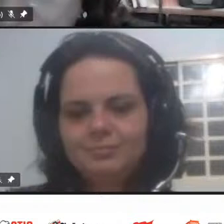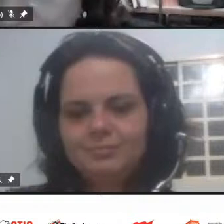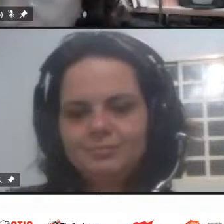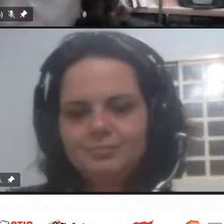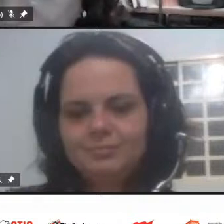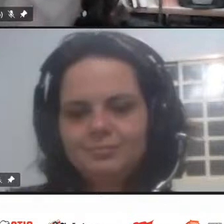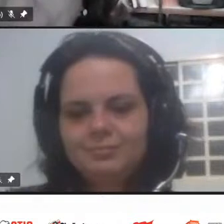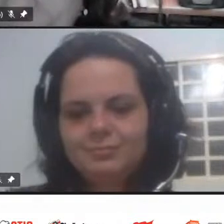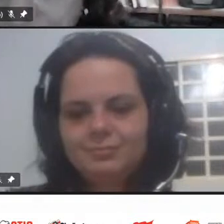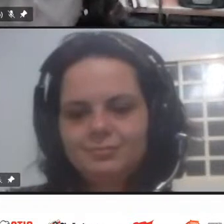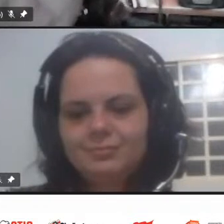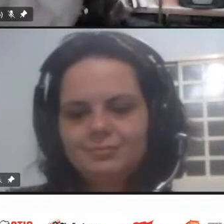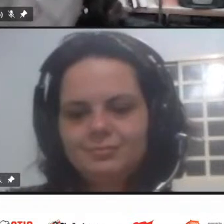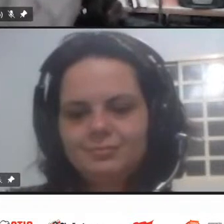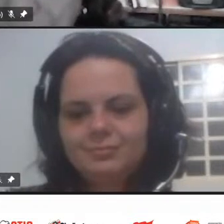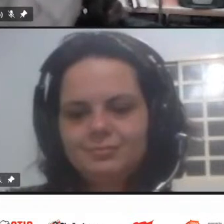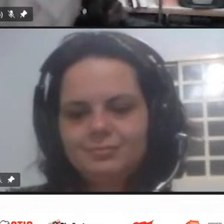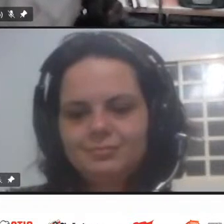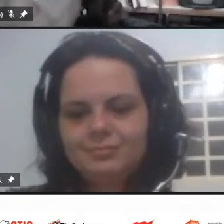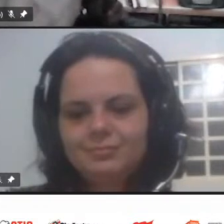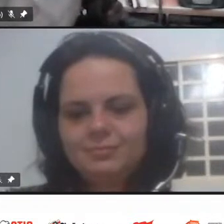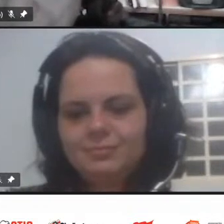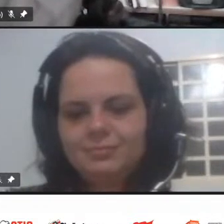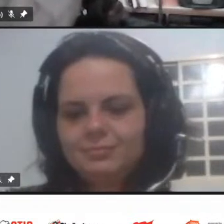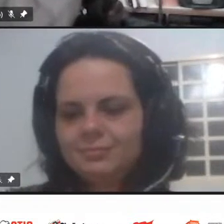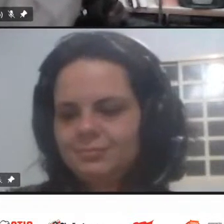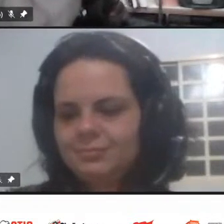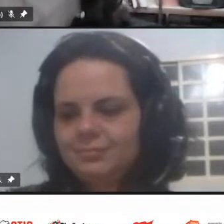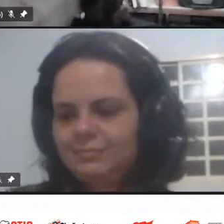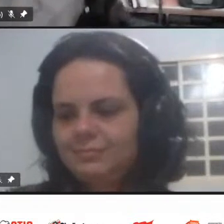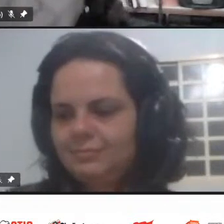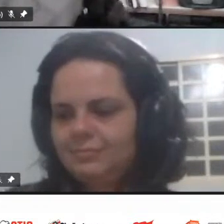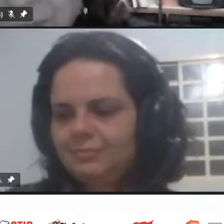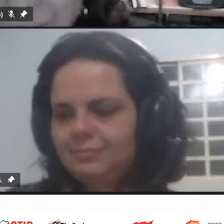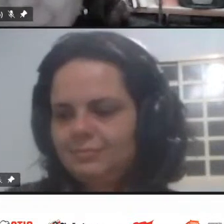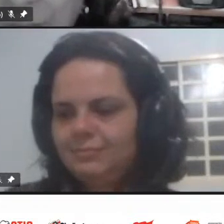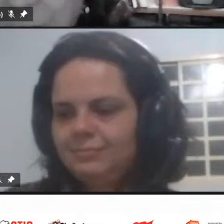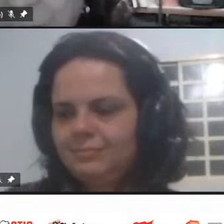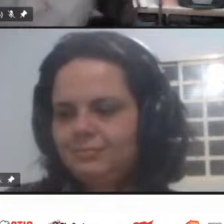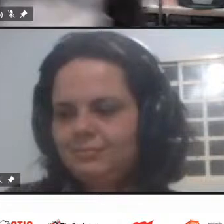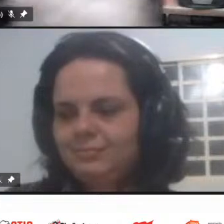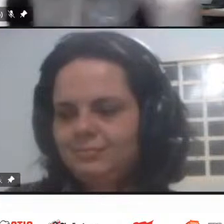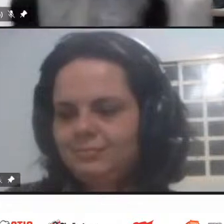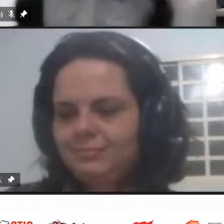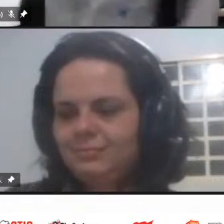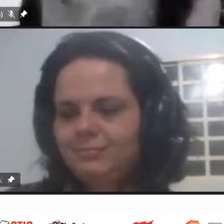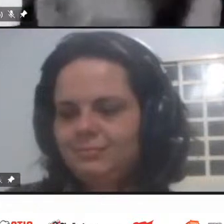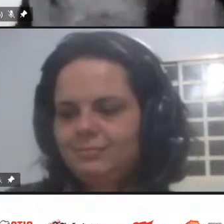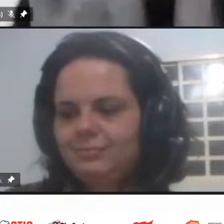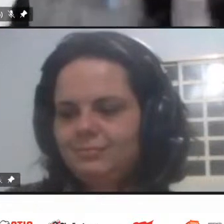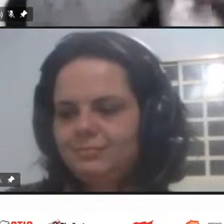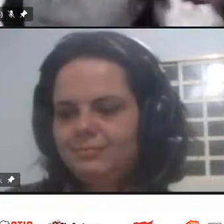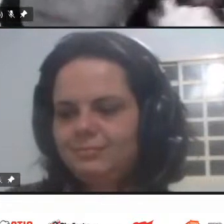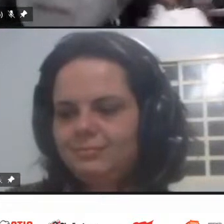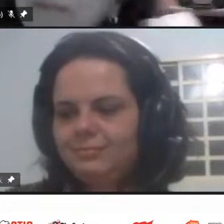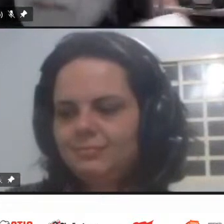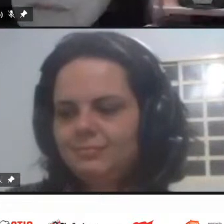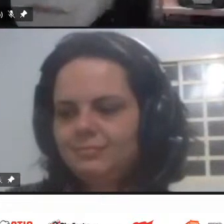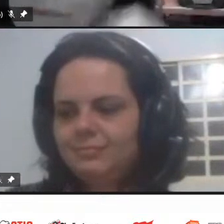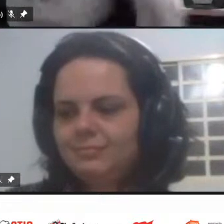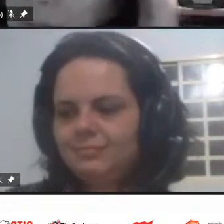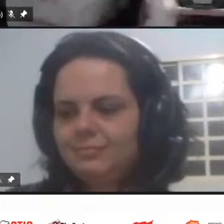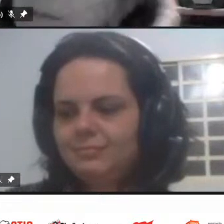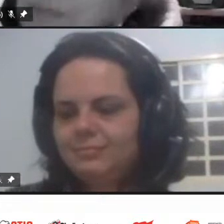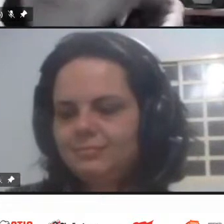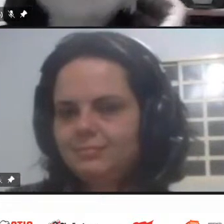trabalhador né usando o motorista como cobrador então a gente vive conflito de tudo quanto é forma na nossa